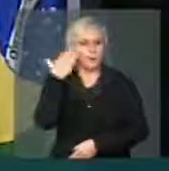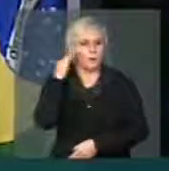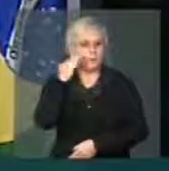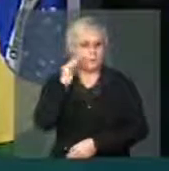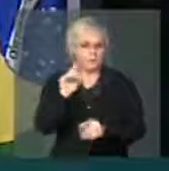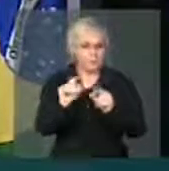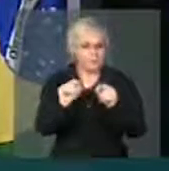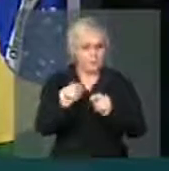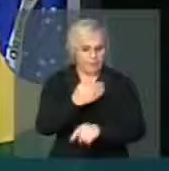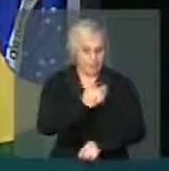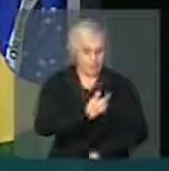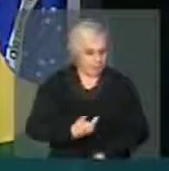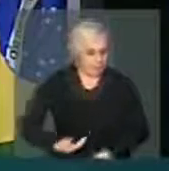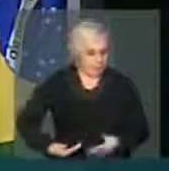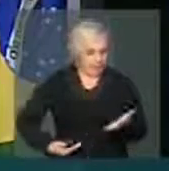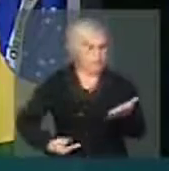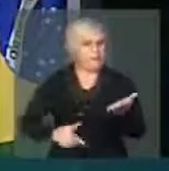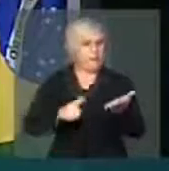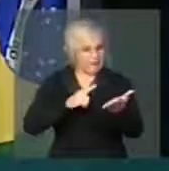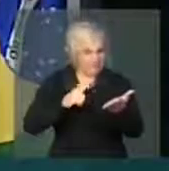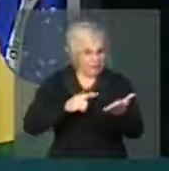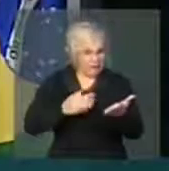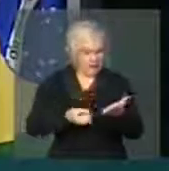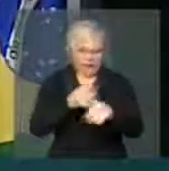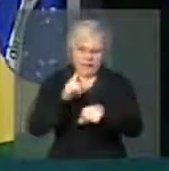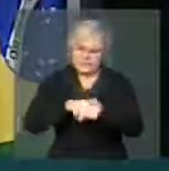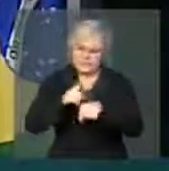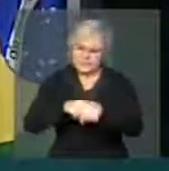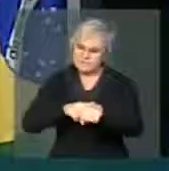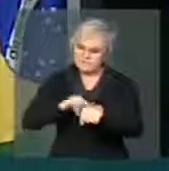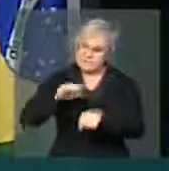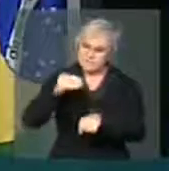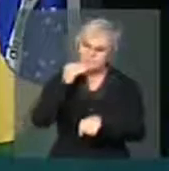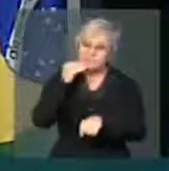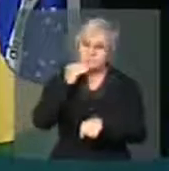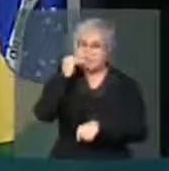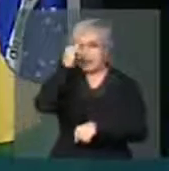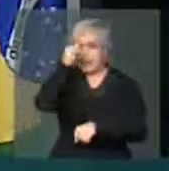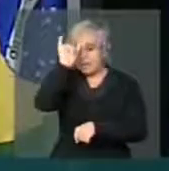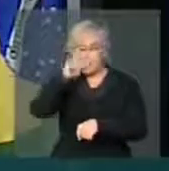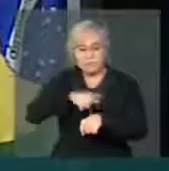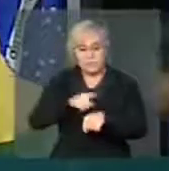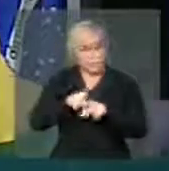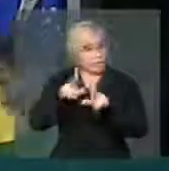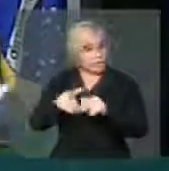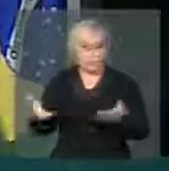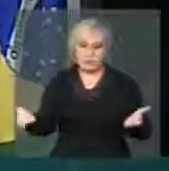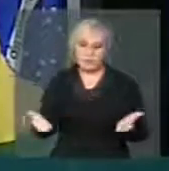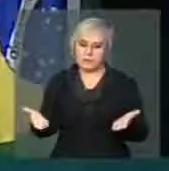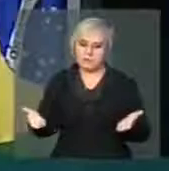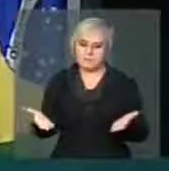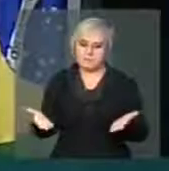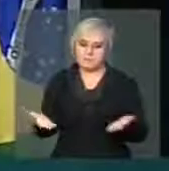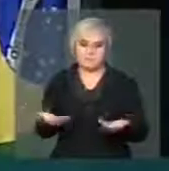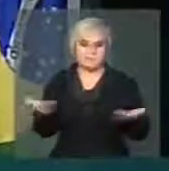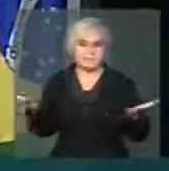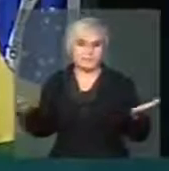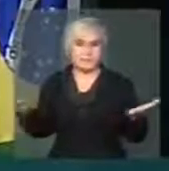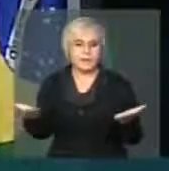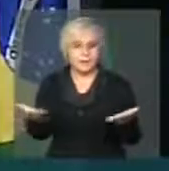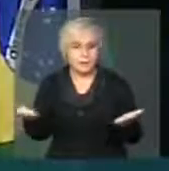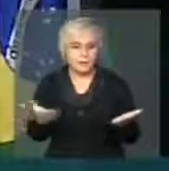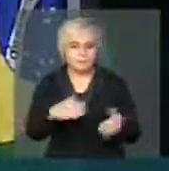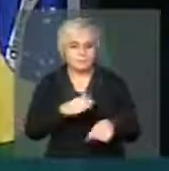governo Teve todas as oportunidades Para evitar Chegar a esse momento E chegamos a esse